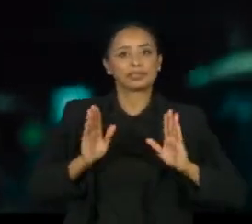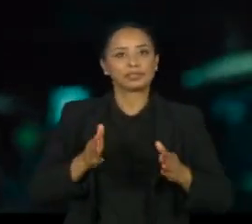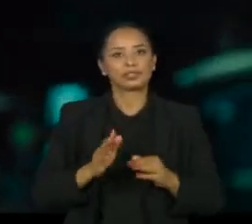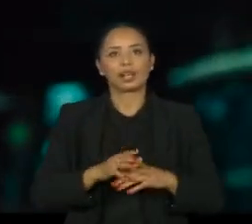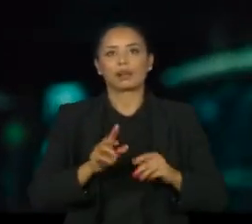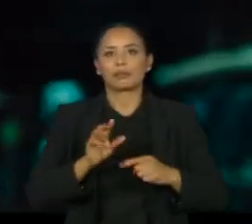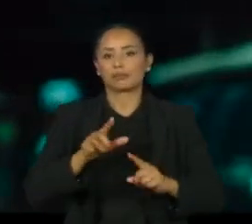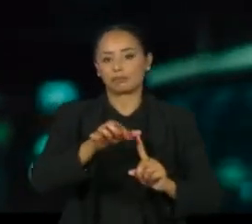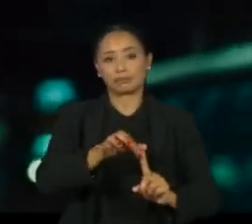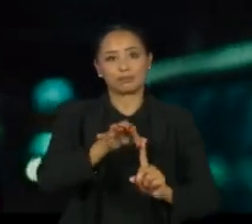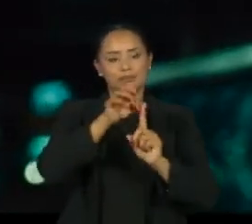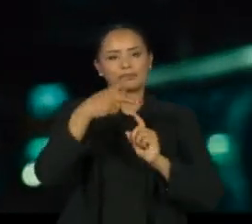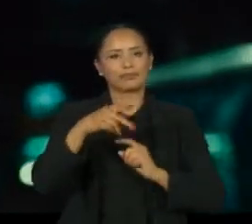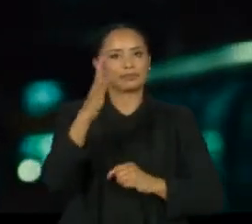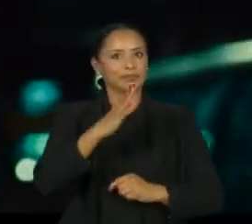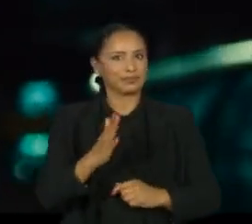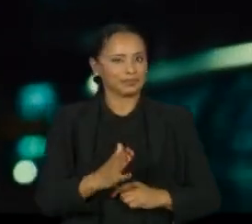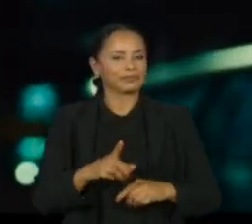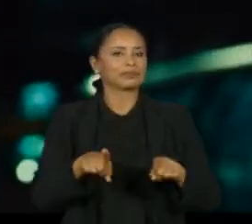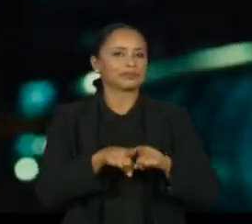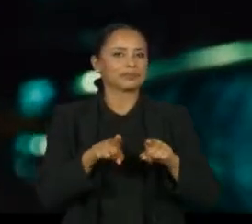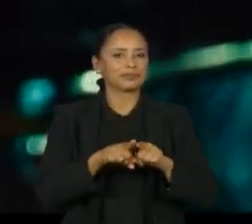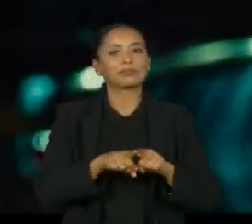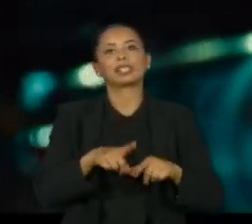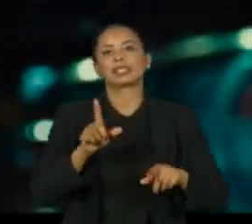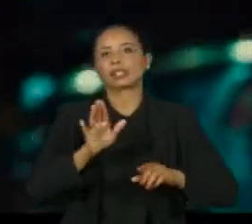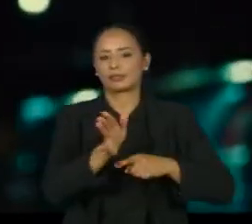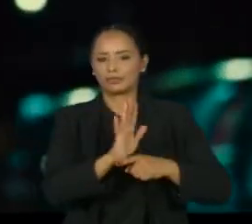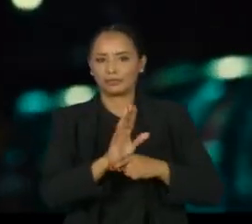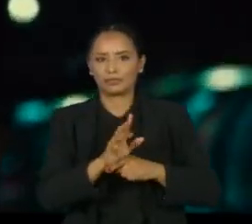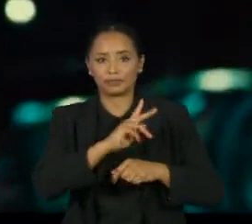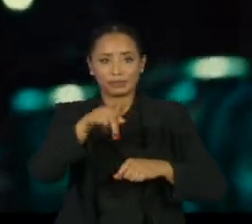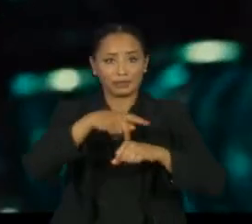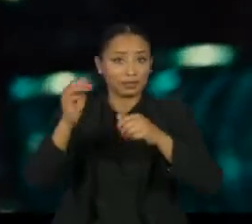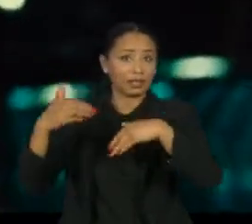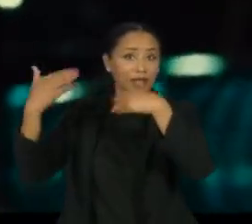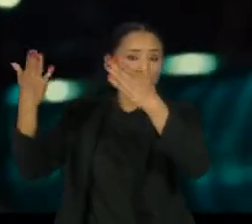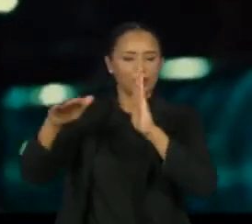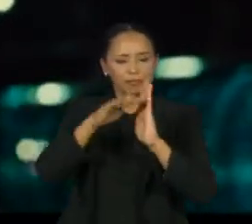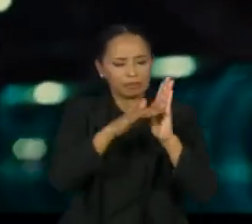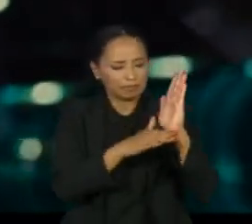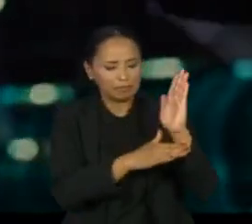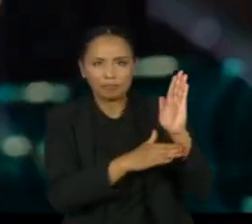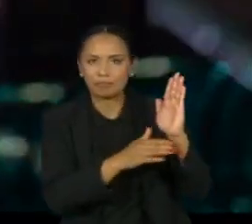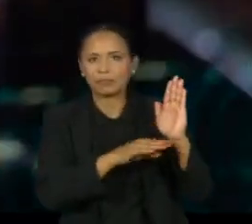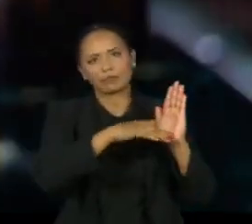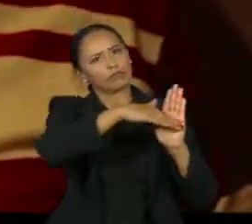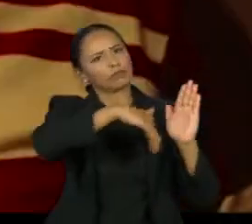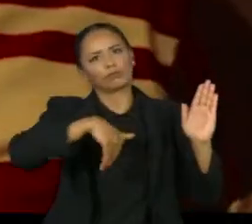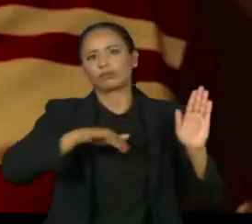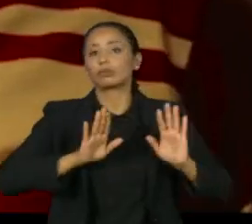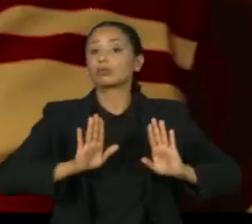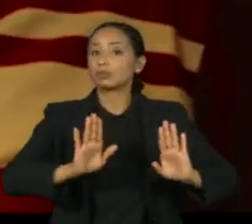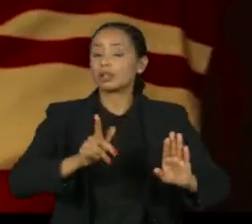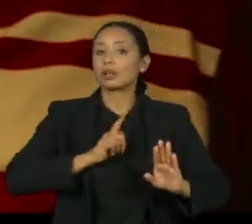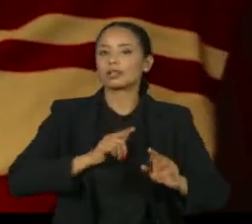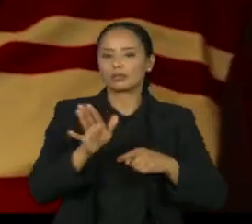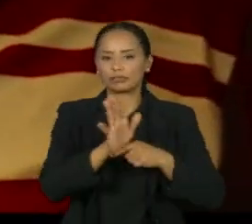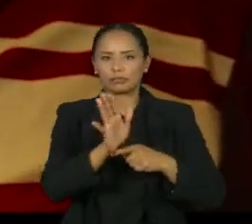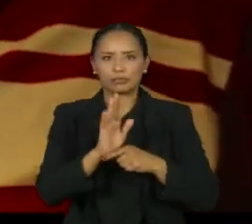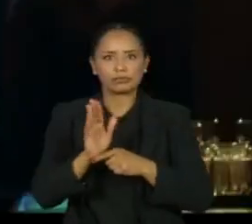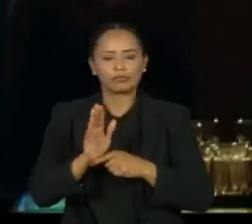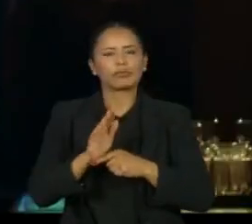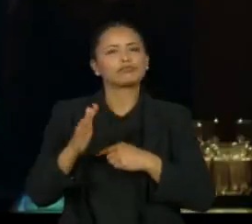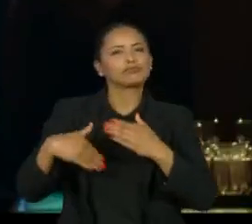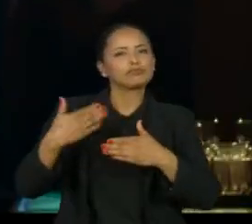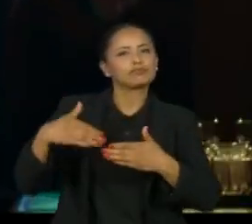indicado pelo Brasil à disputa de filme internacional, ficou de fora da pré-lista da Academia. Entre os filmes que seguem adiante,